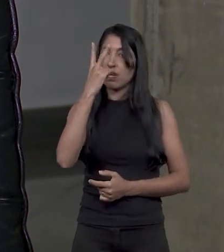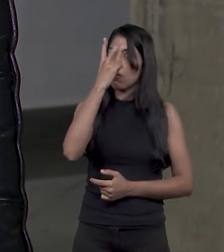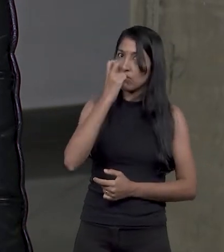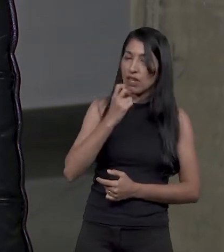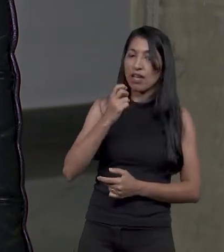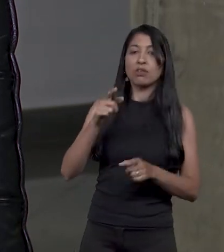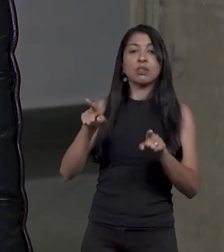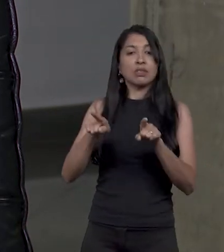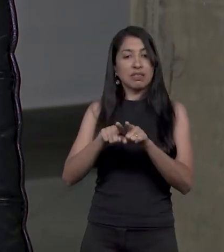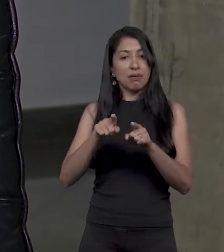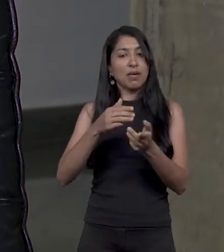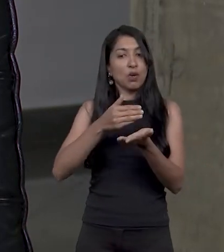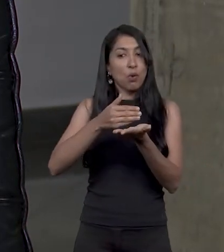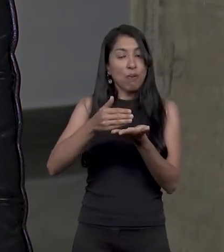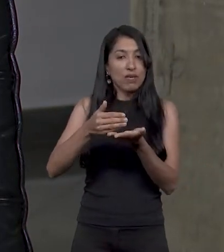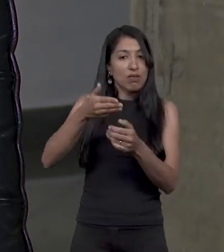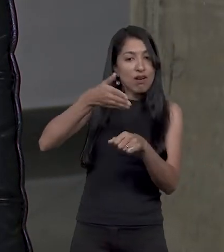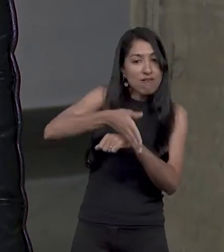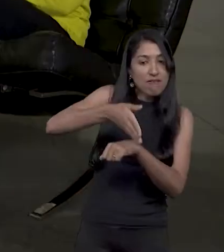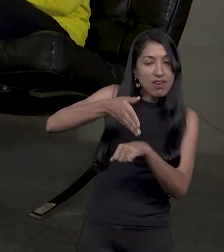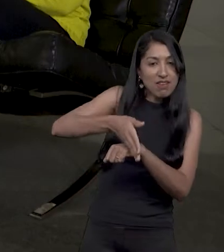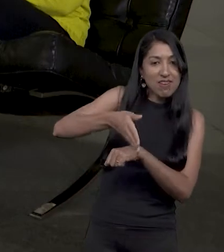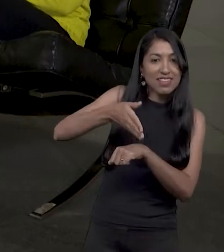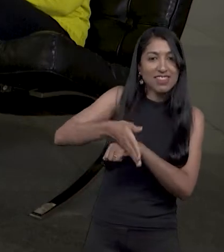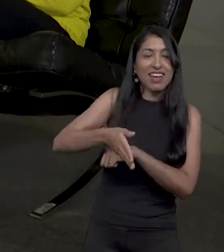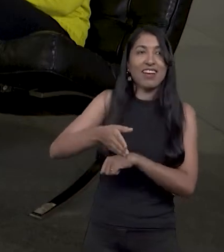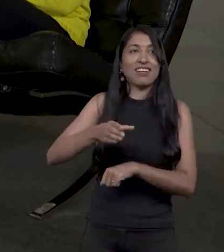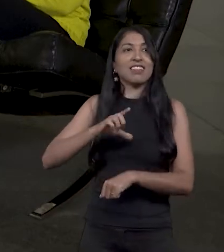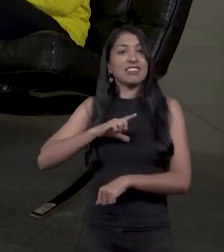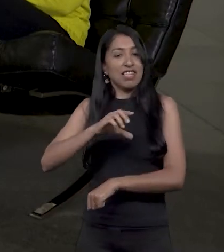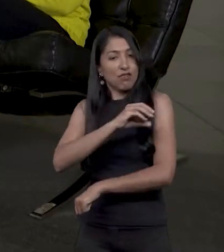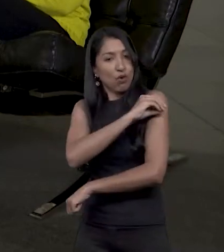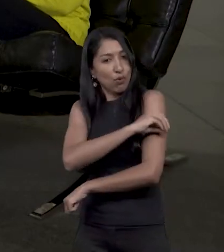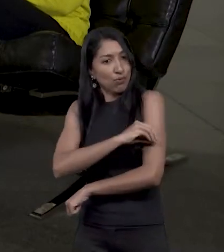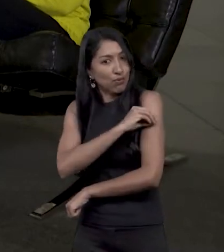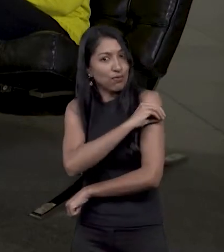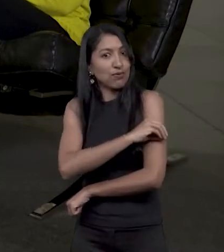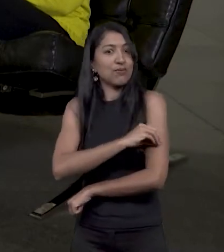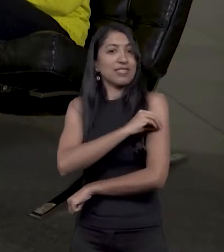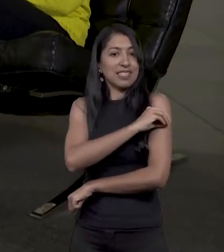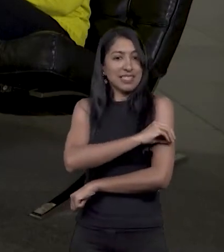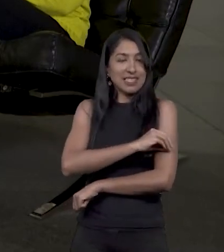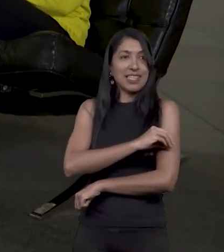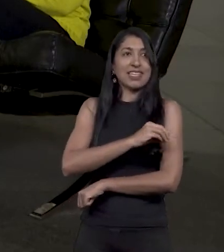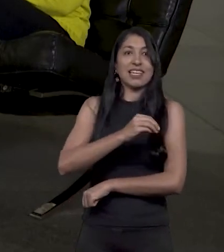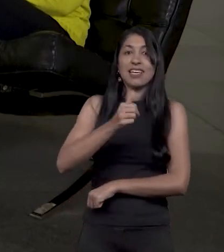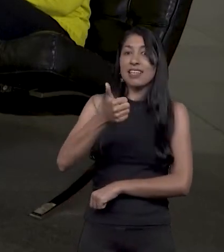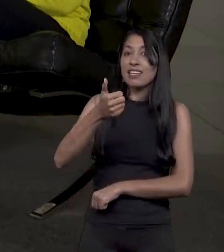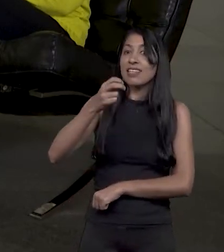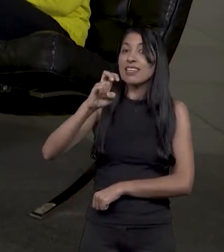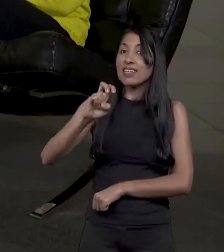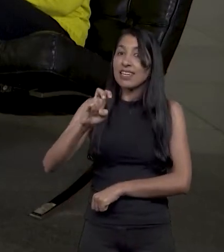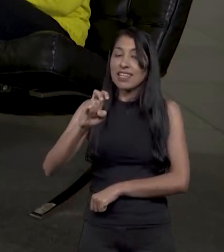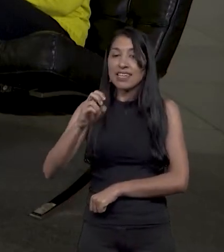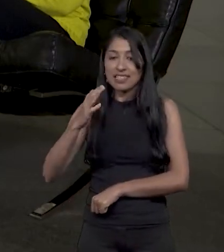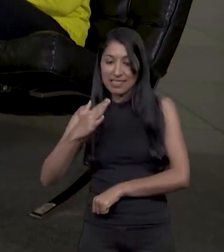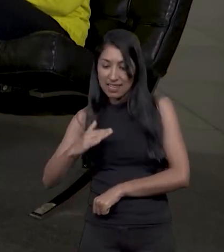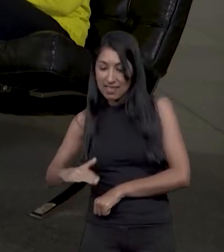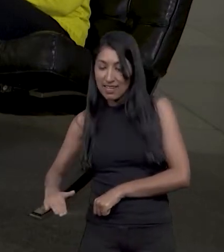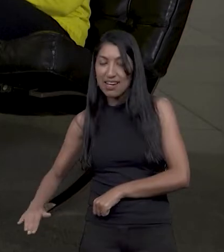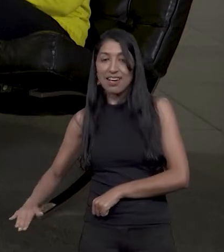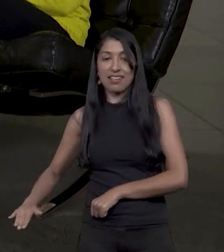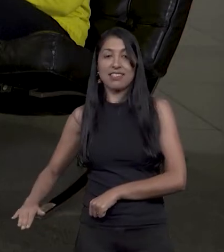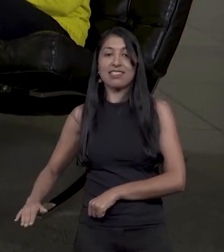começaram a frequentar a biblioteca. Teve uma oficina de 15 crianças com